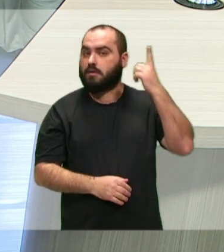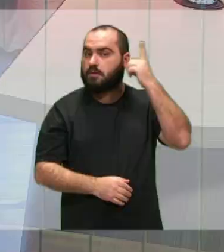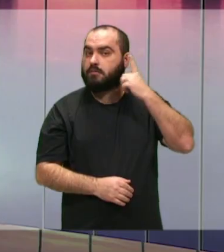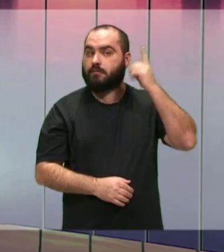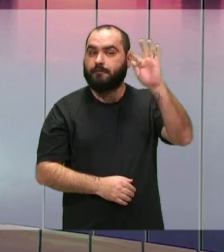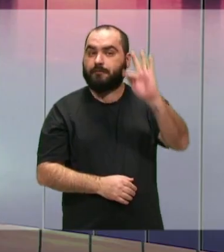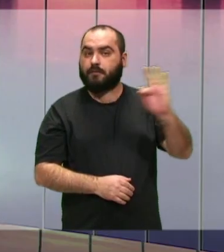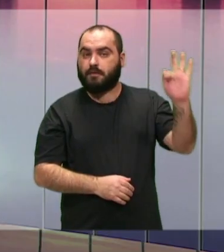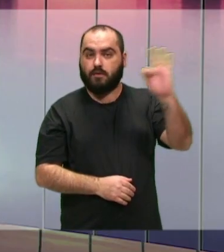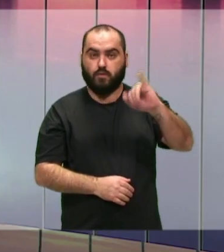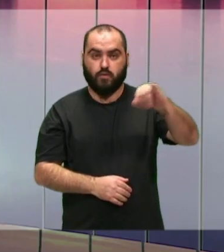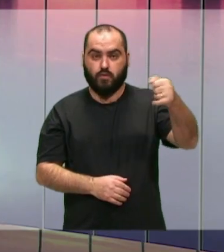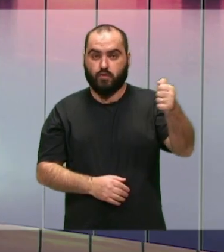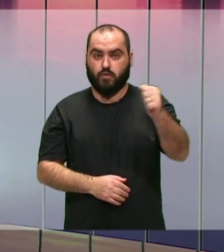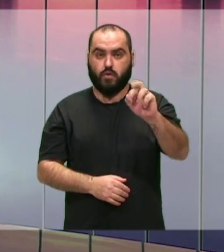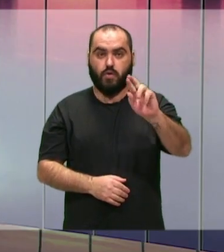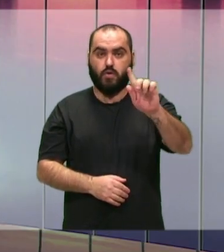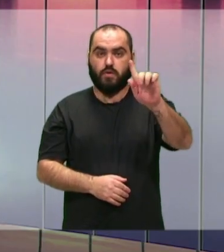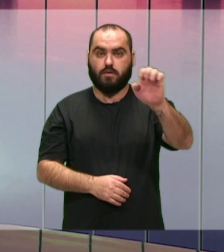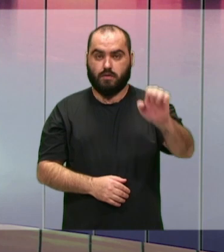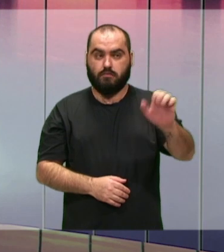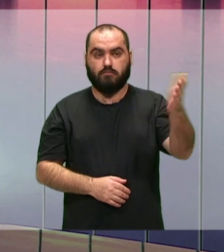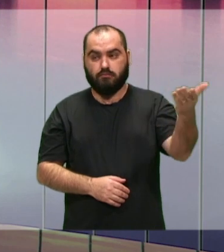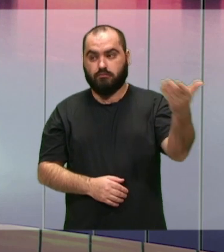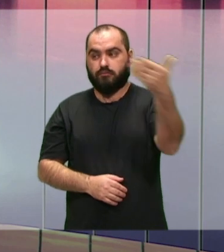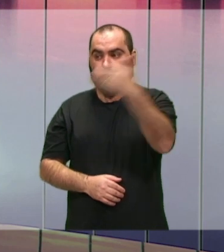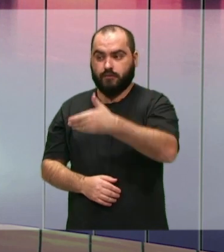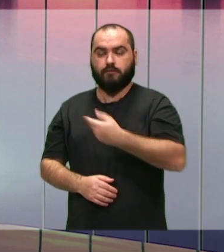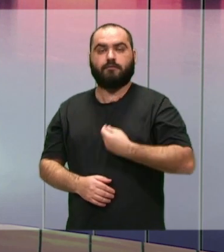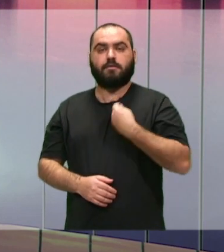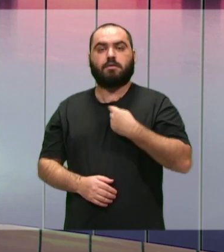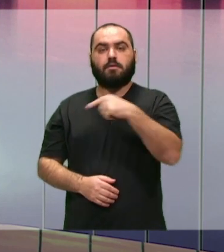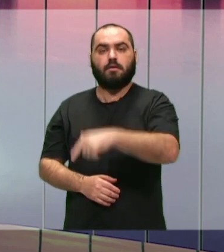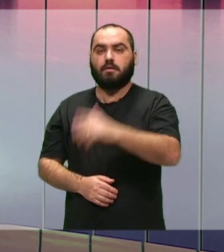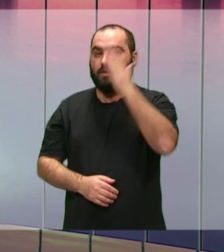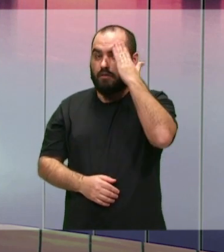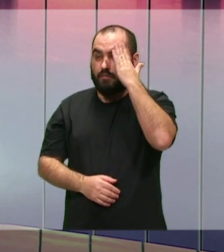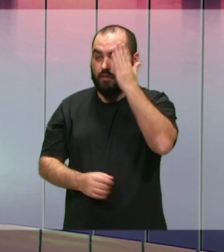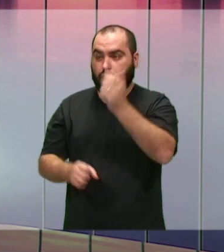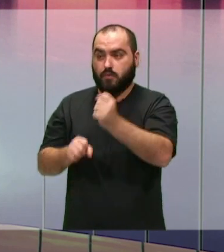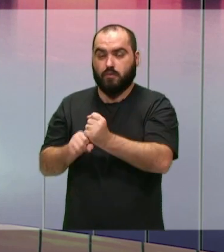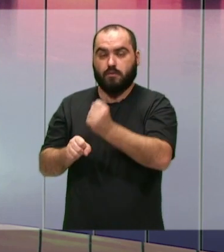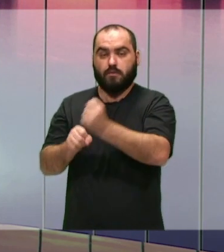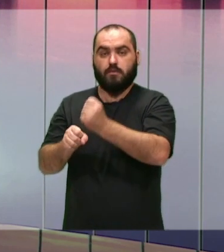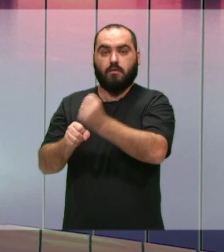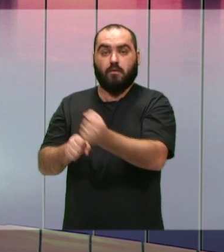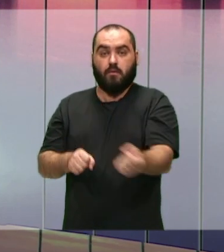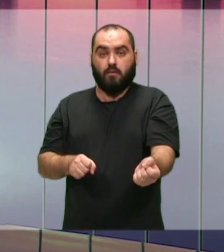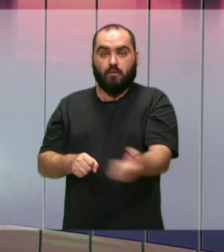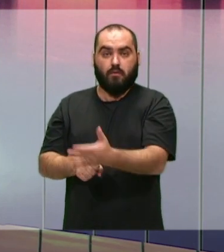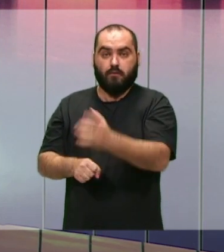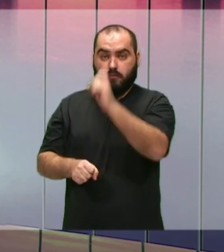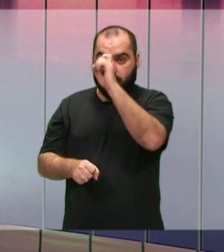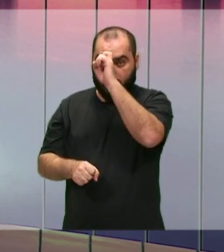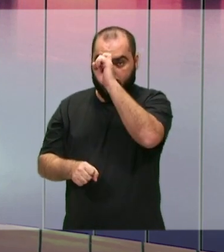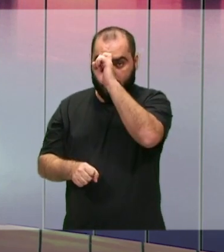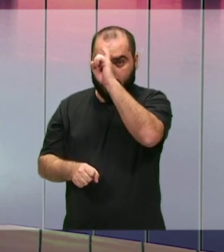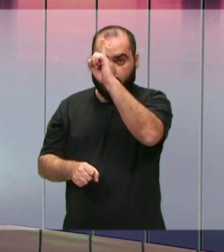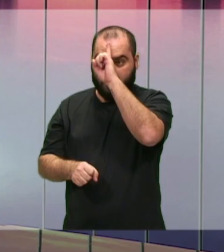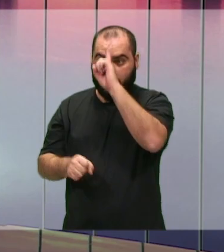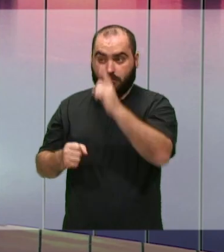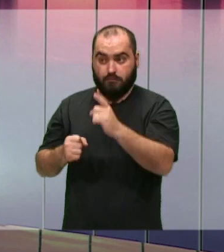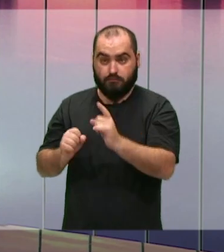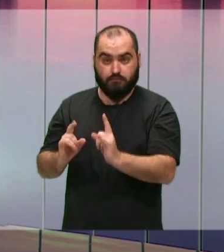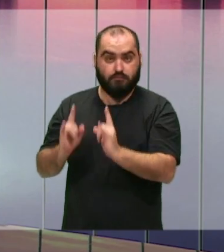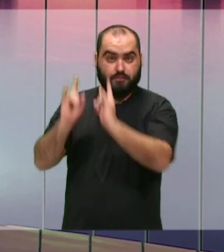Goethe para debater a possibilidade de construção de uma nova unidade de atendimento hospitalar. Como que foi esse